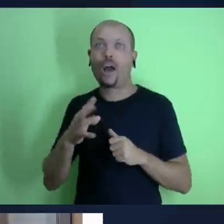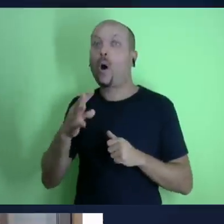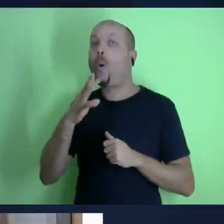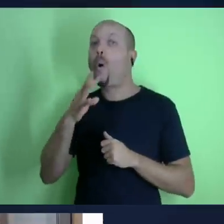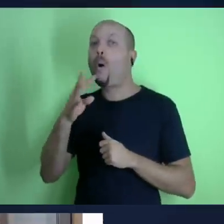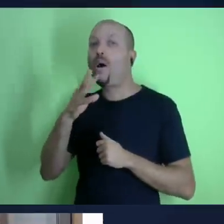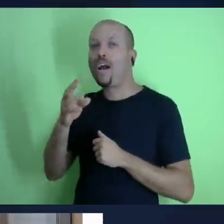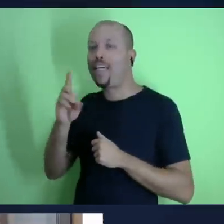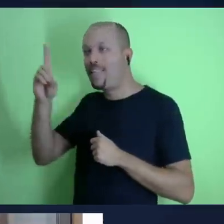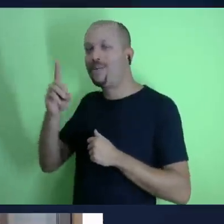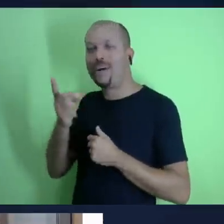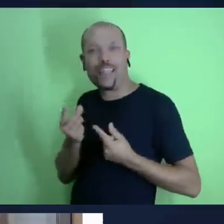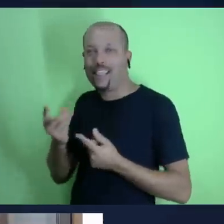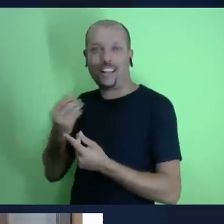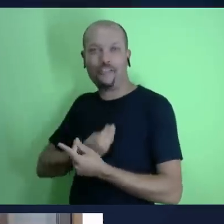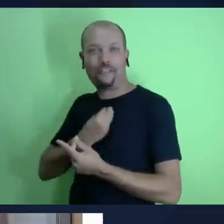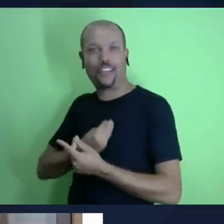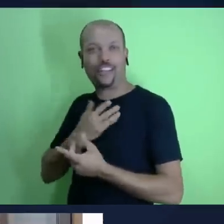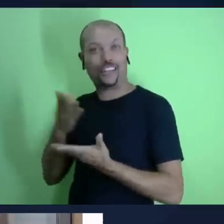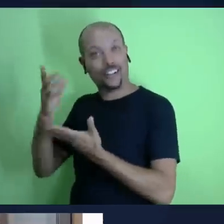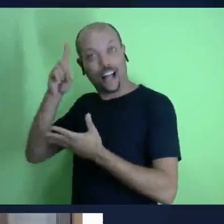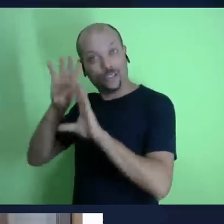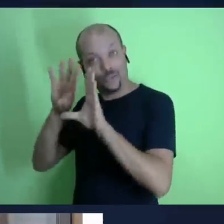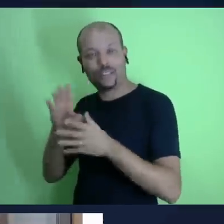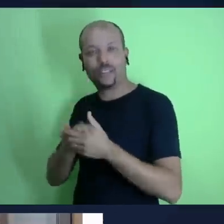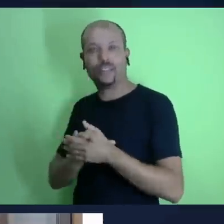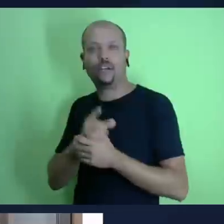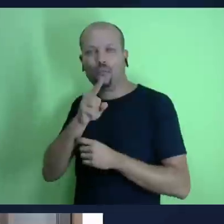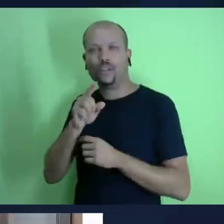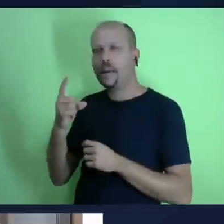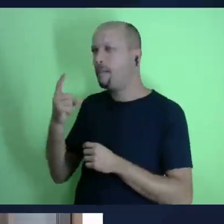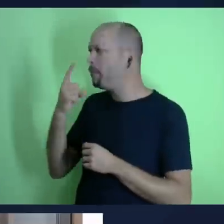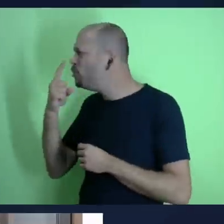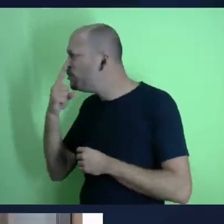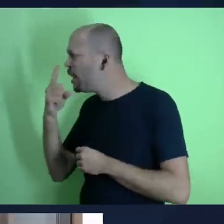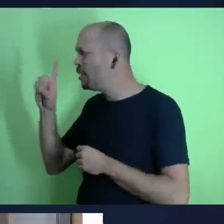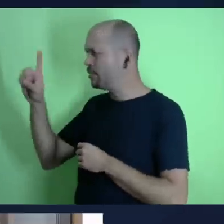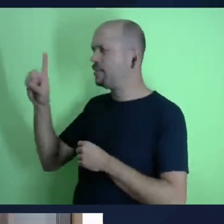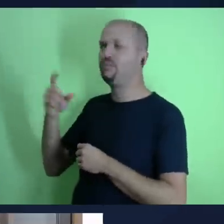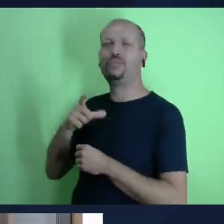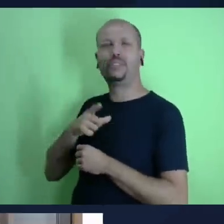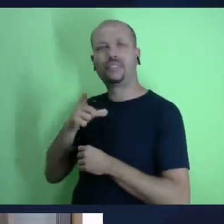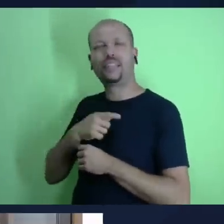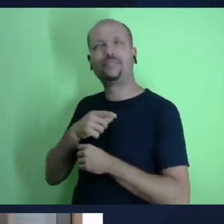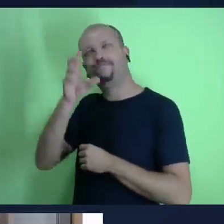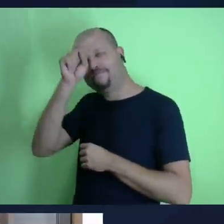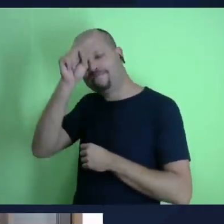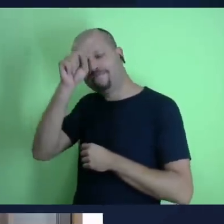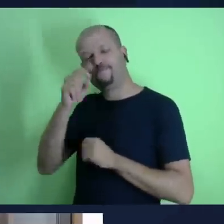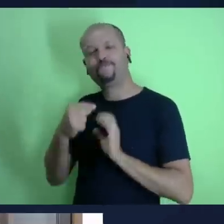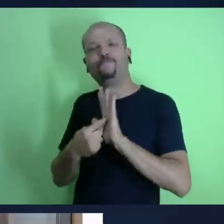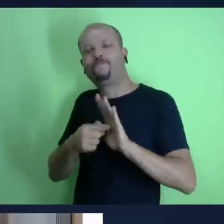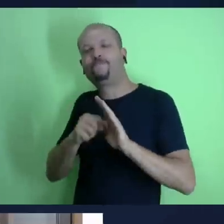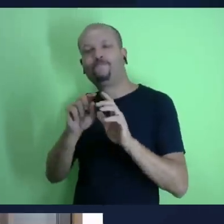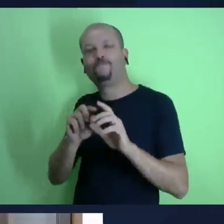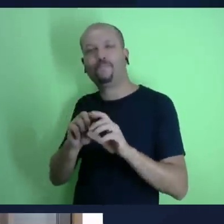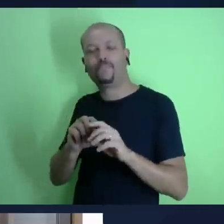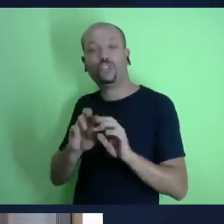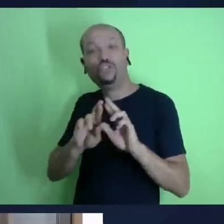abismado maravilhado então a primeira coisa que a gente precisa conhecer é quem é esse nosso pai